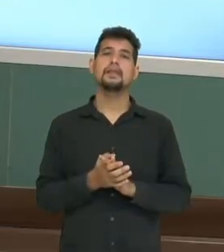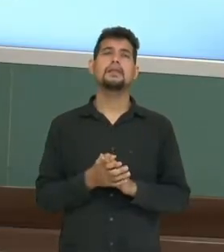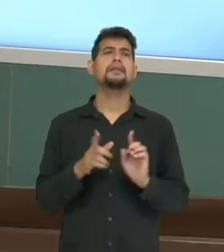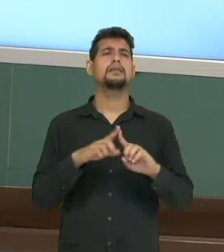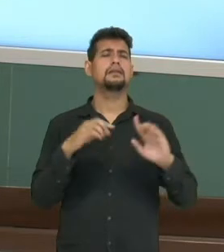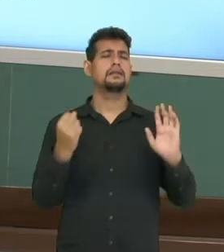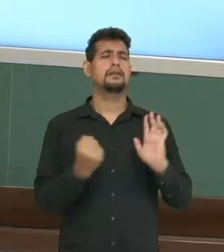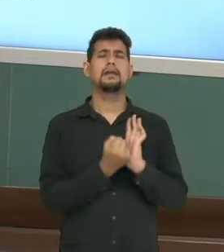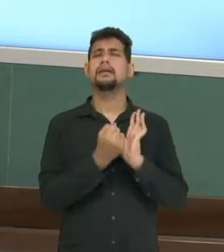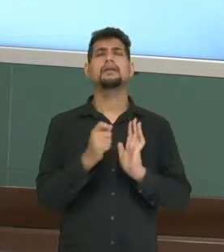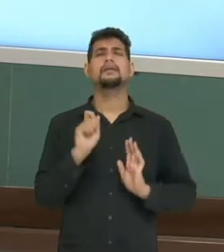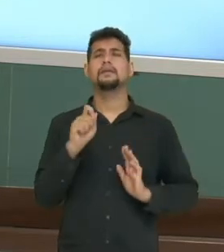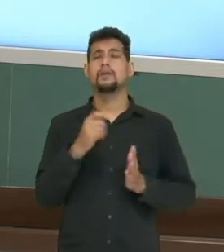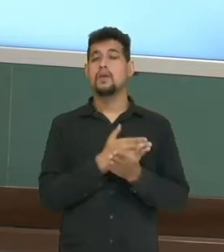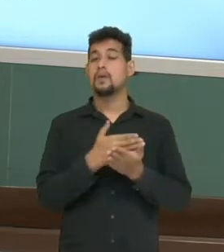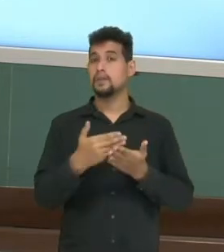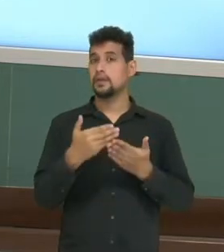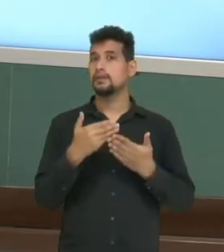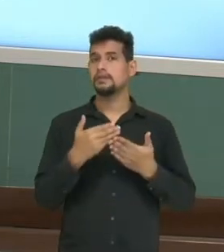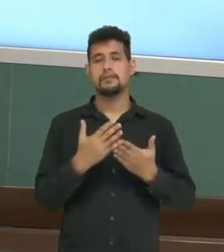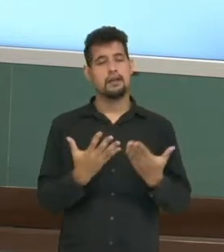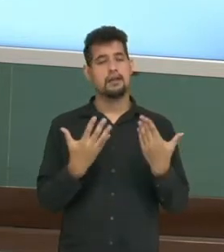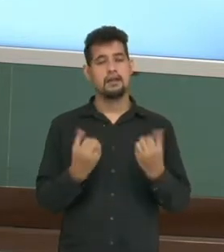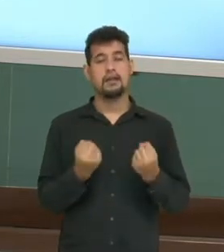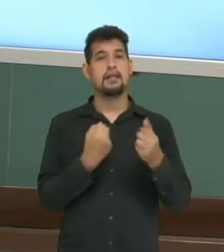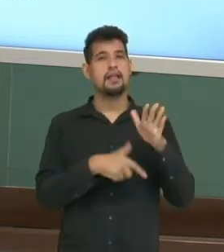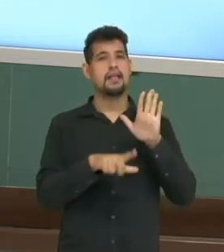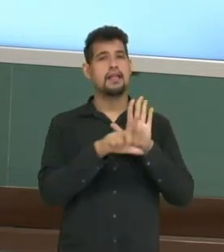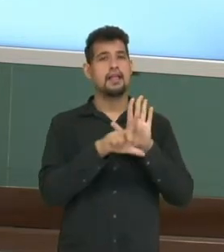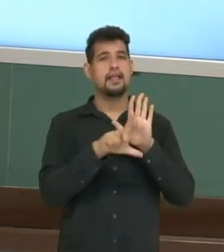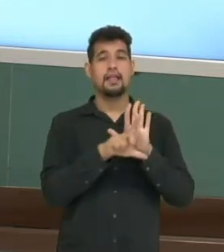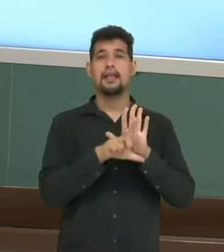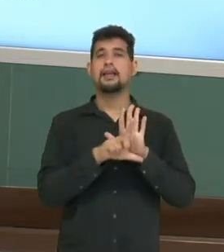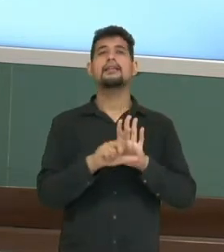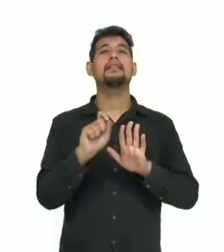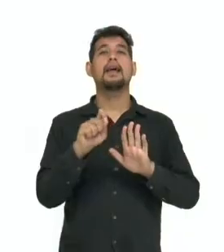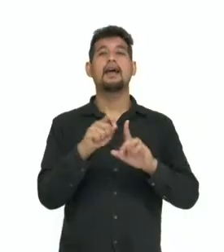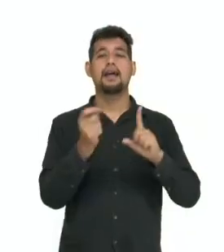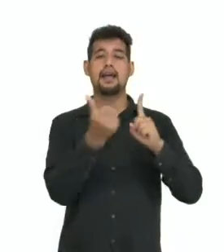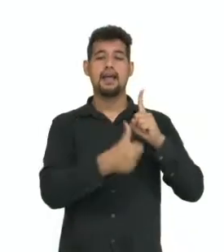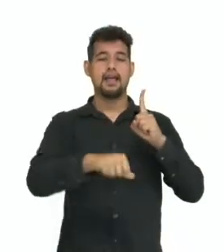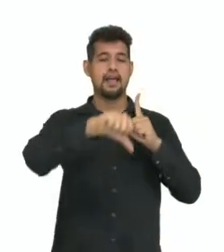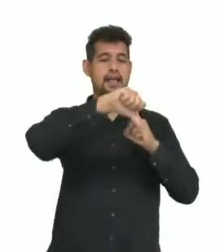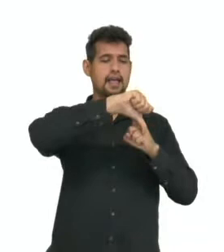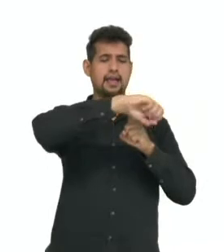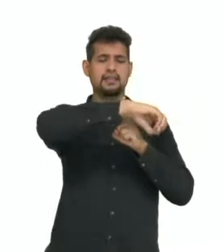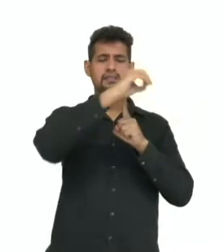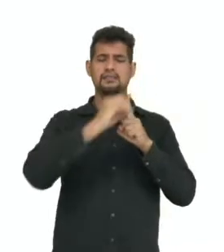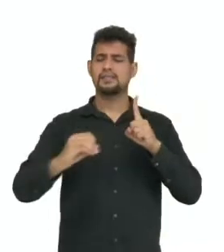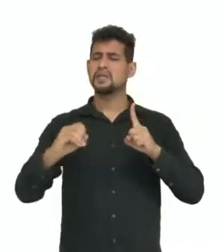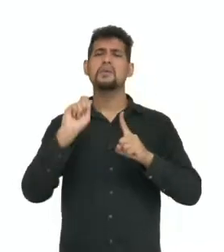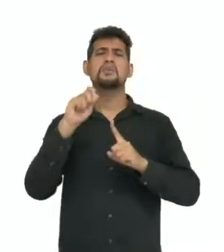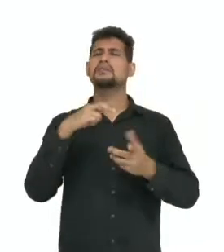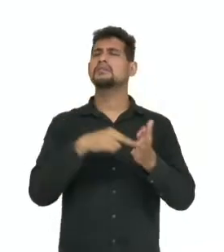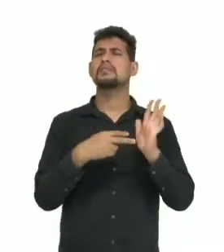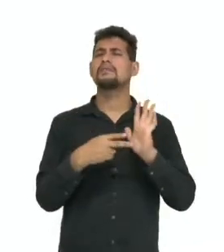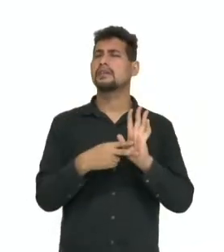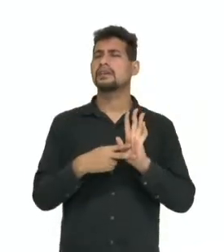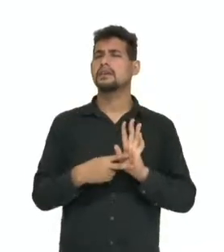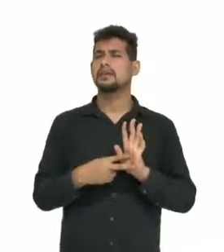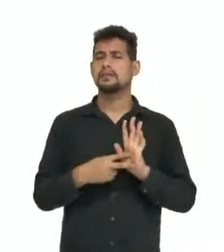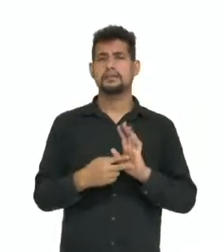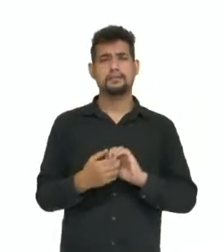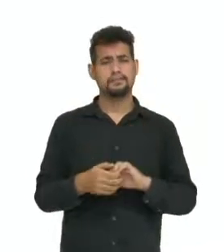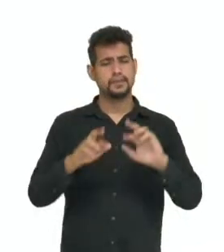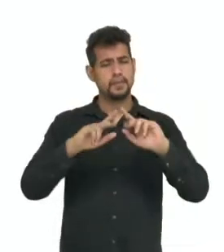marcado logo no início pela aprovação da lei da anistia. O que é essa lei da anistia tão pedida